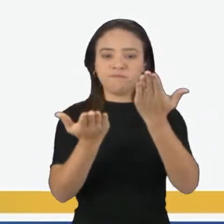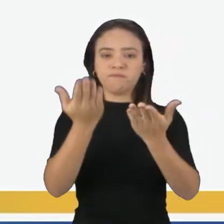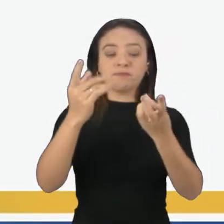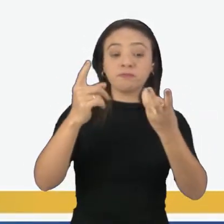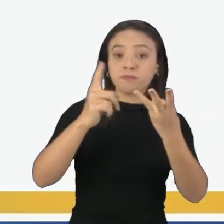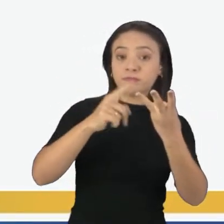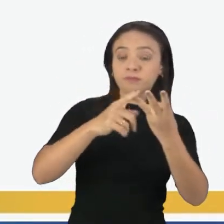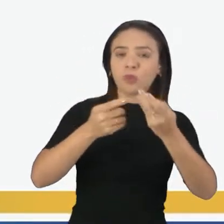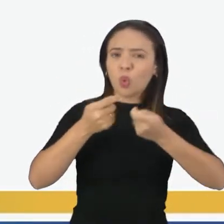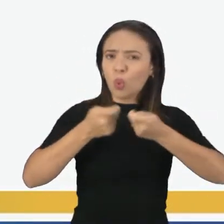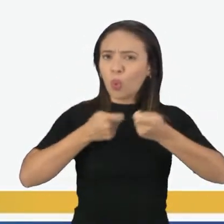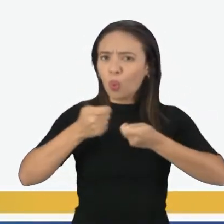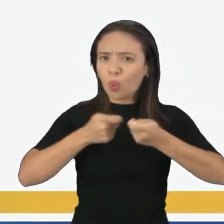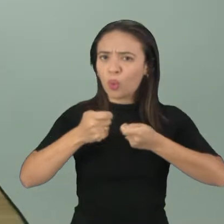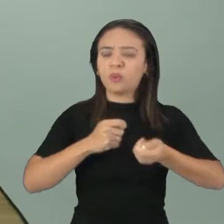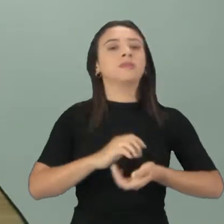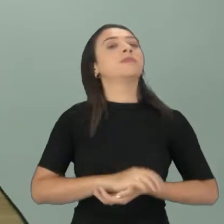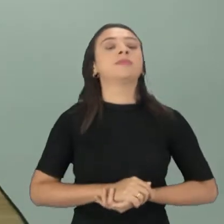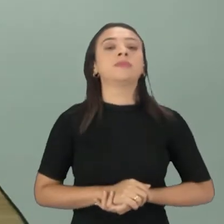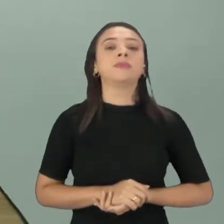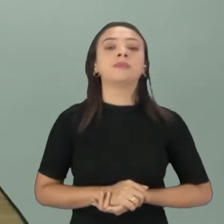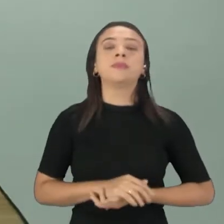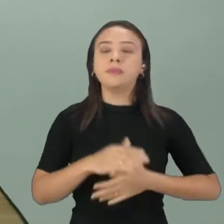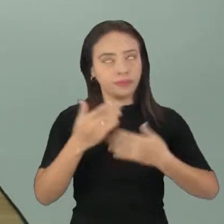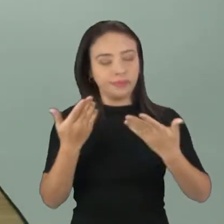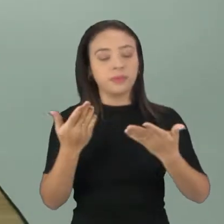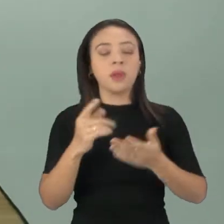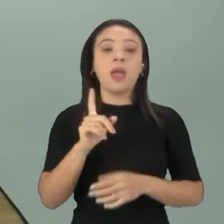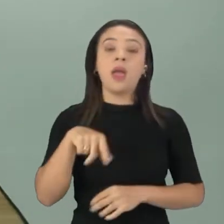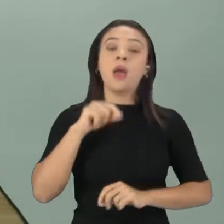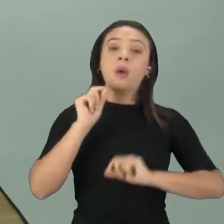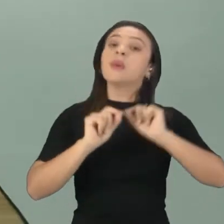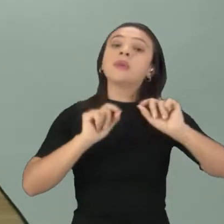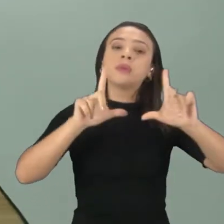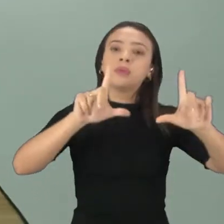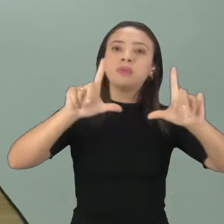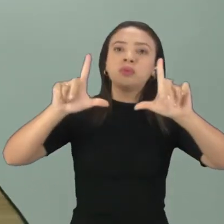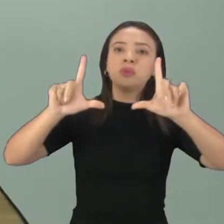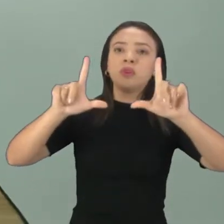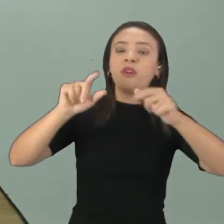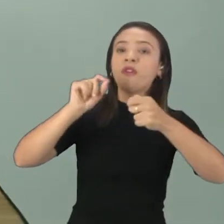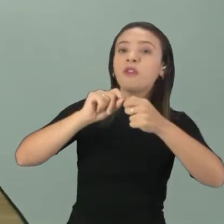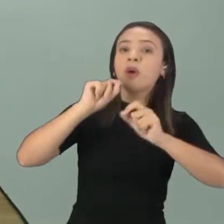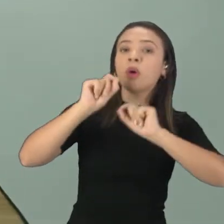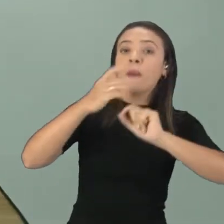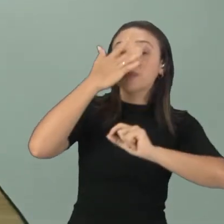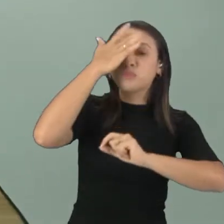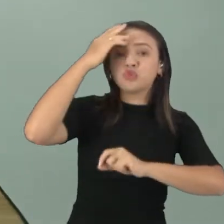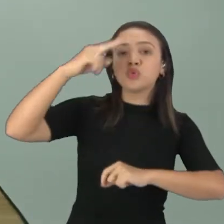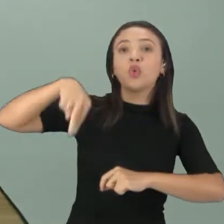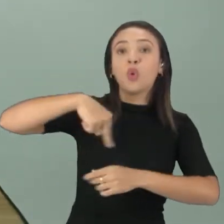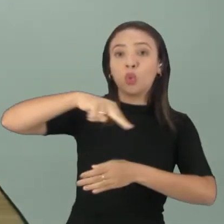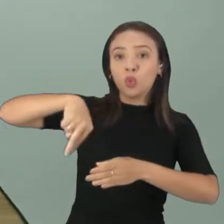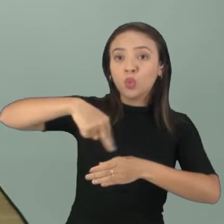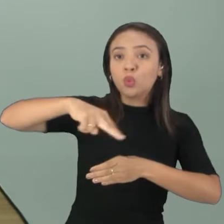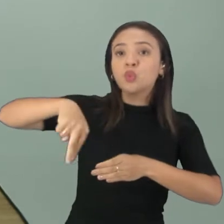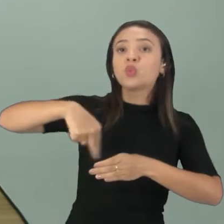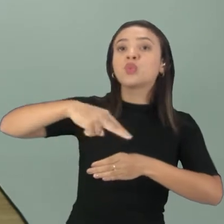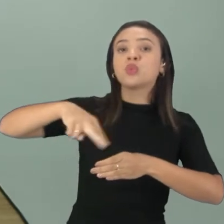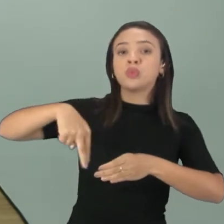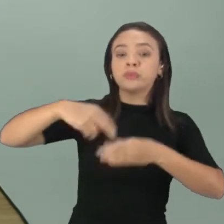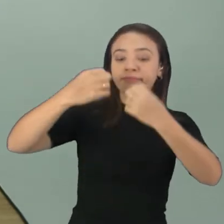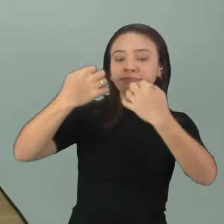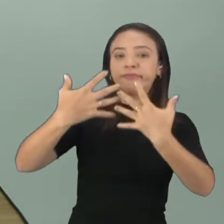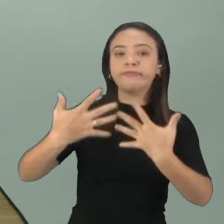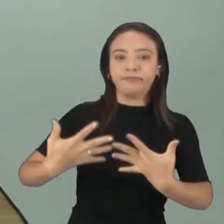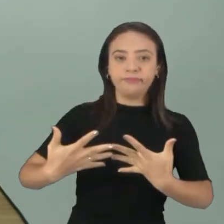moderação. Esse é um cartaz feito por uma nutricionista, onde ela falava,